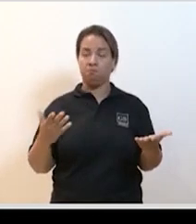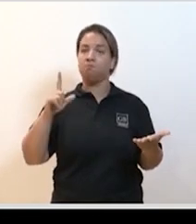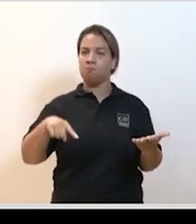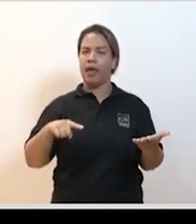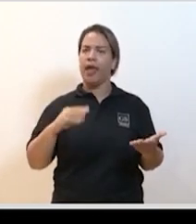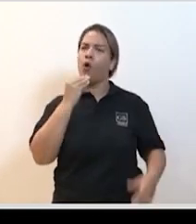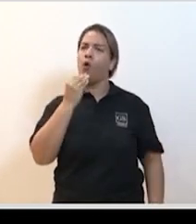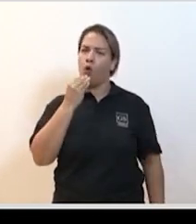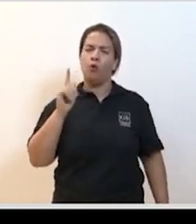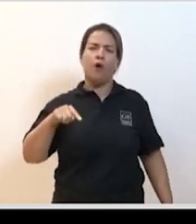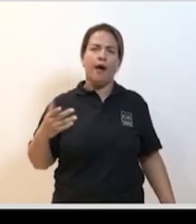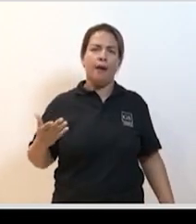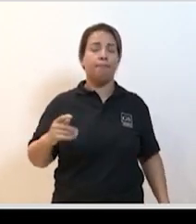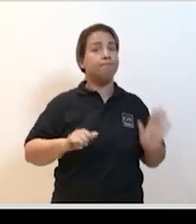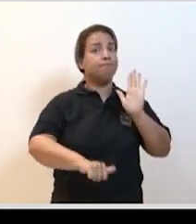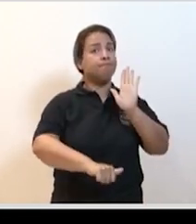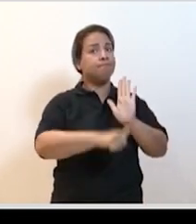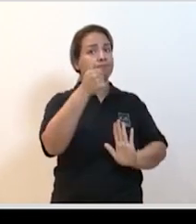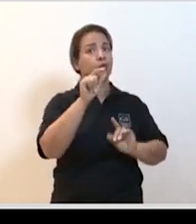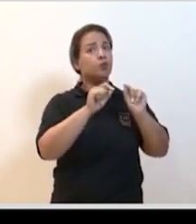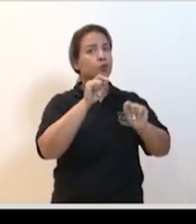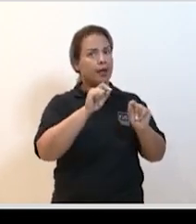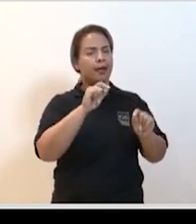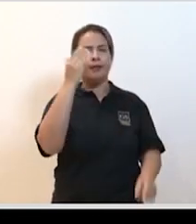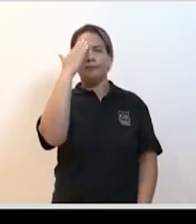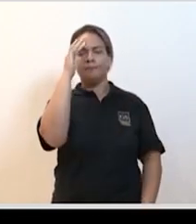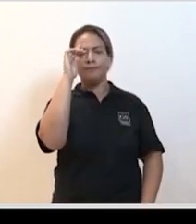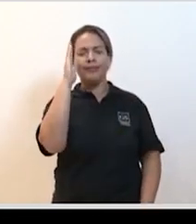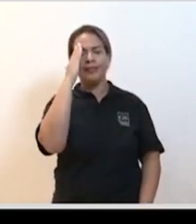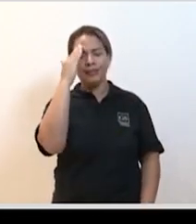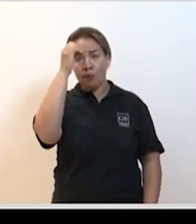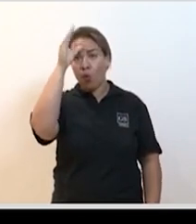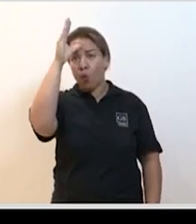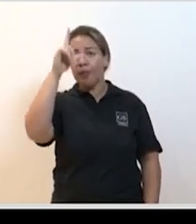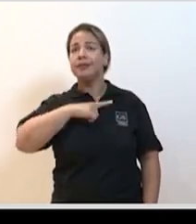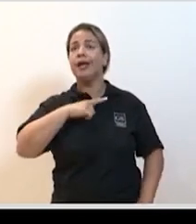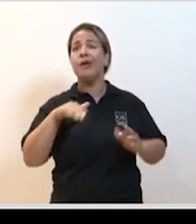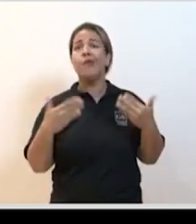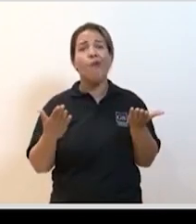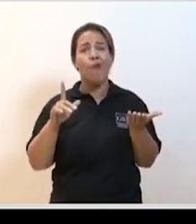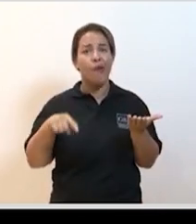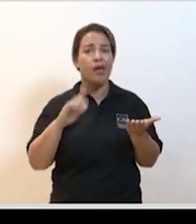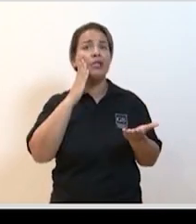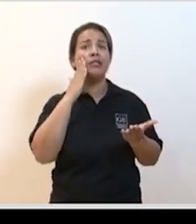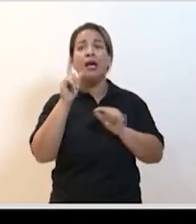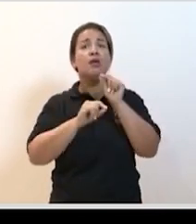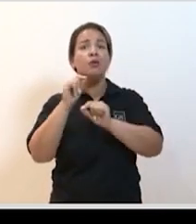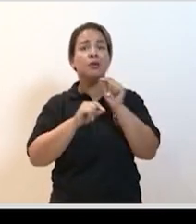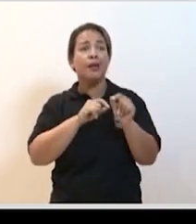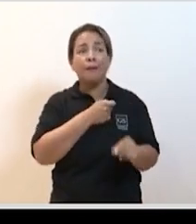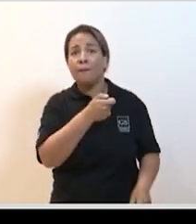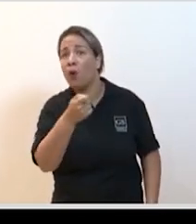obviamente, é, primeiro, entender o que sabemos sobre a infecção. Como, na verdade, sabemos ainda